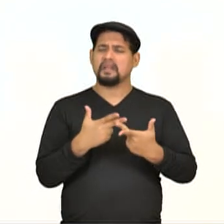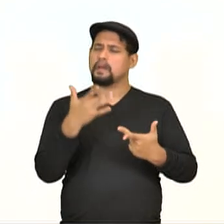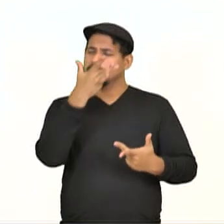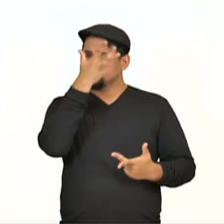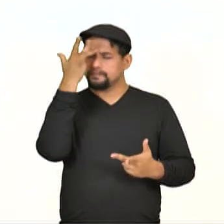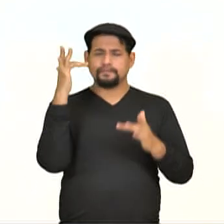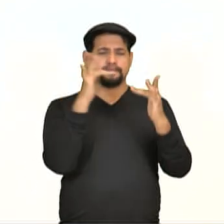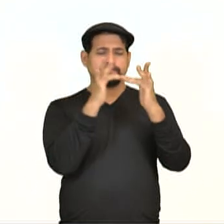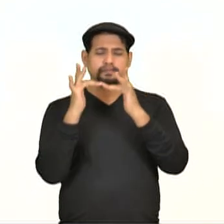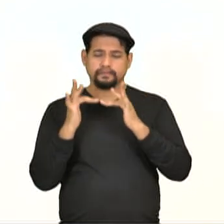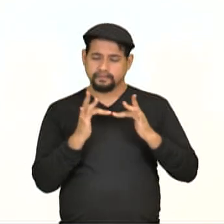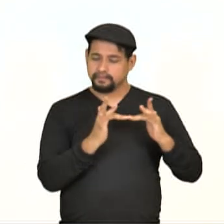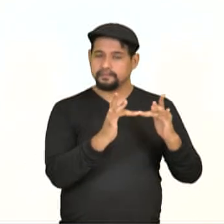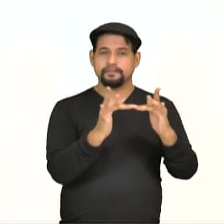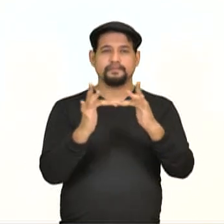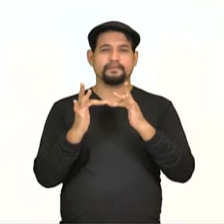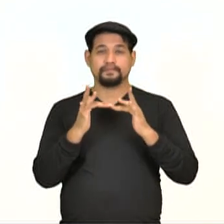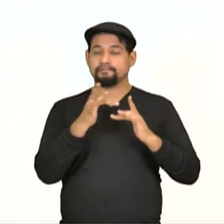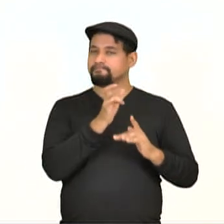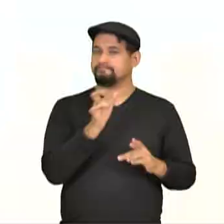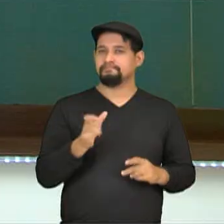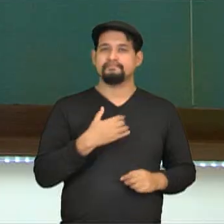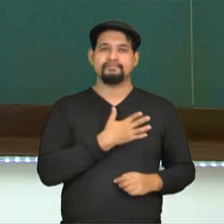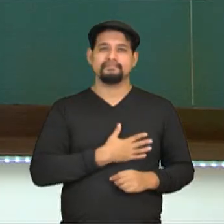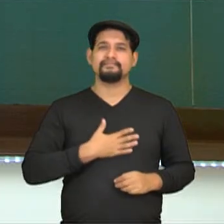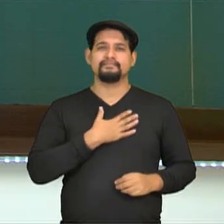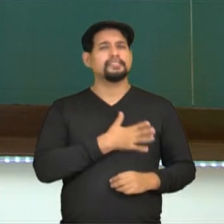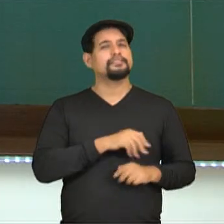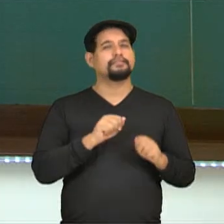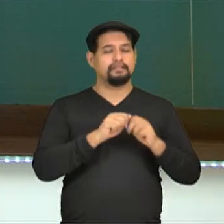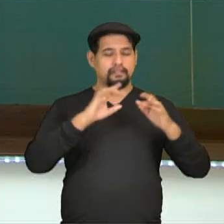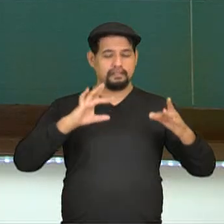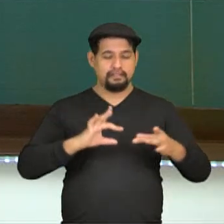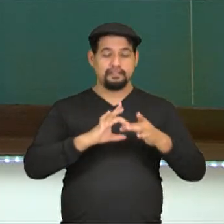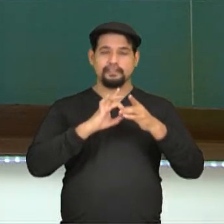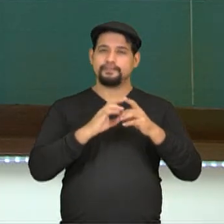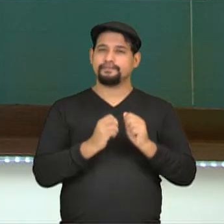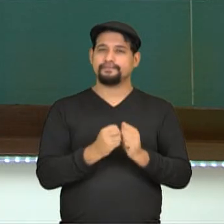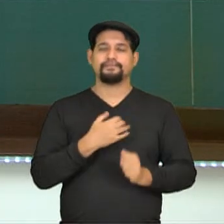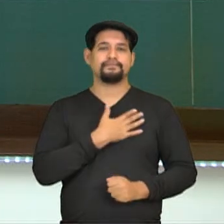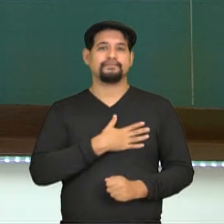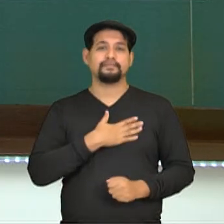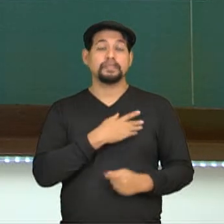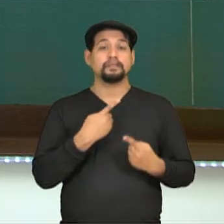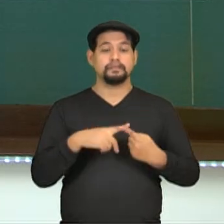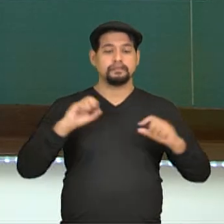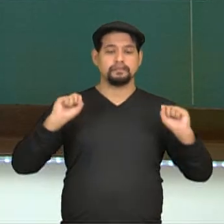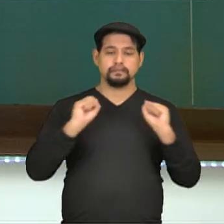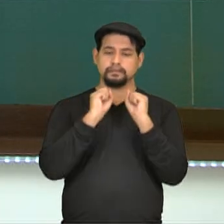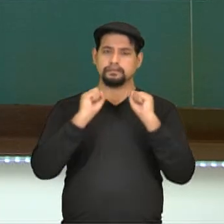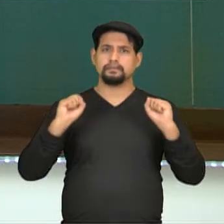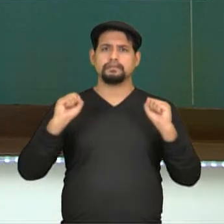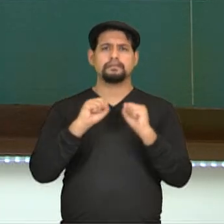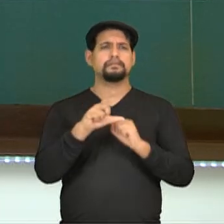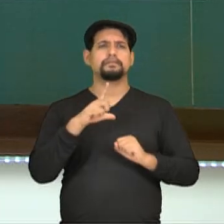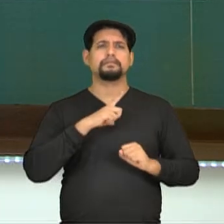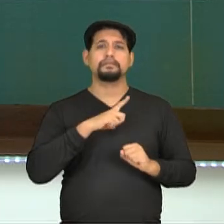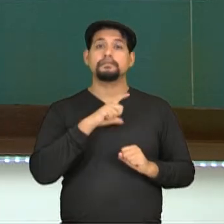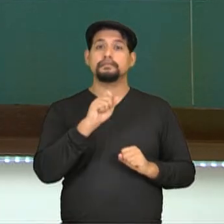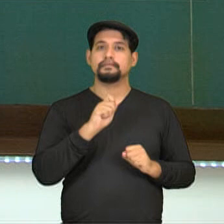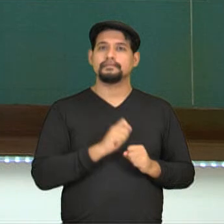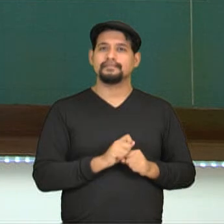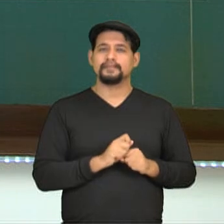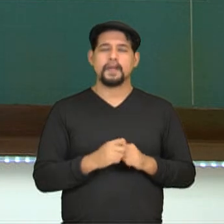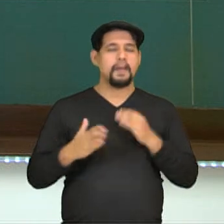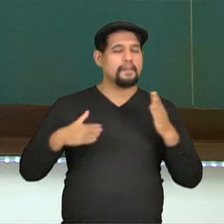relações entre as pessoas. O lazer. Então aqui a gente já faz um link com o lazer, né? Porque o esporte de participação ele busca bastante isso aqui, ó, a